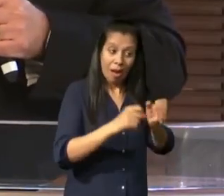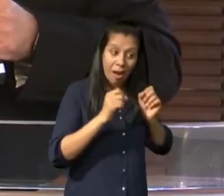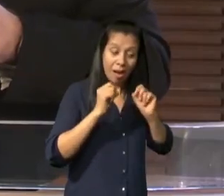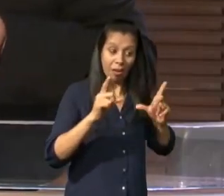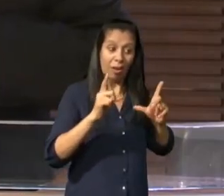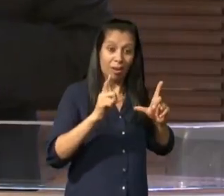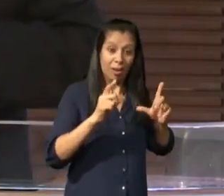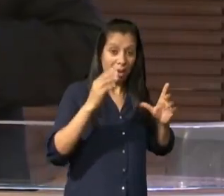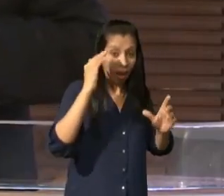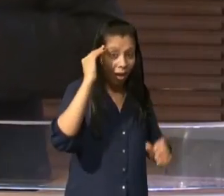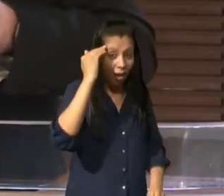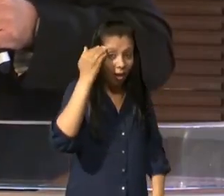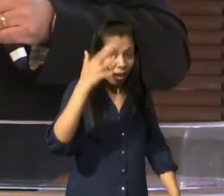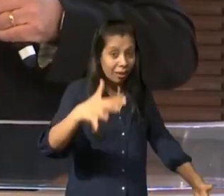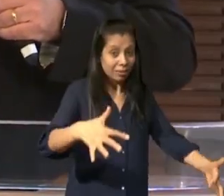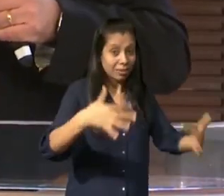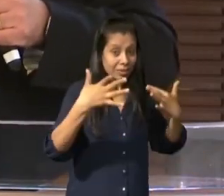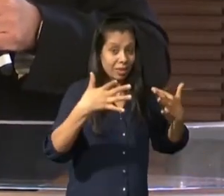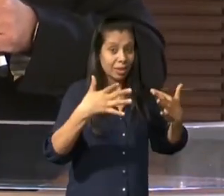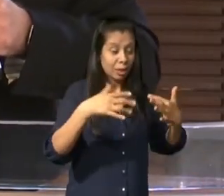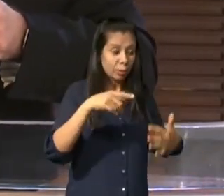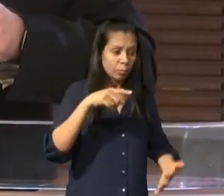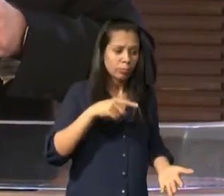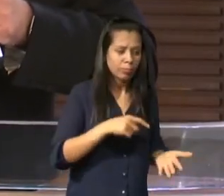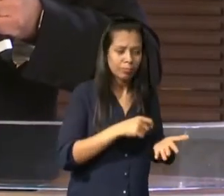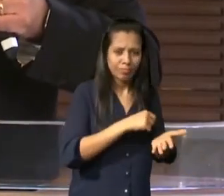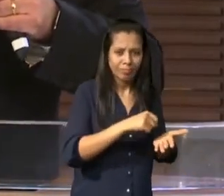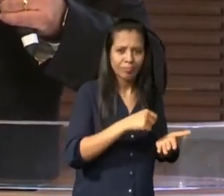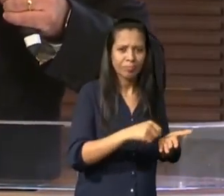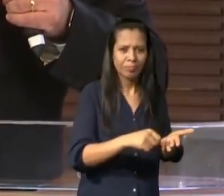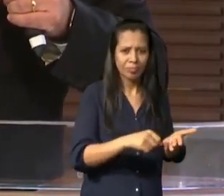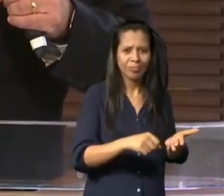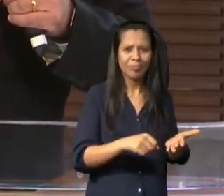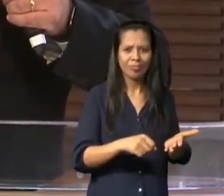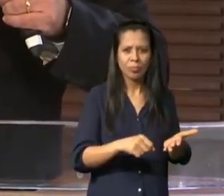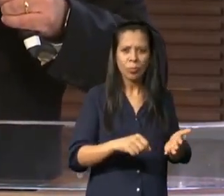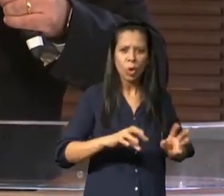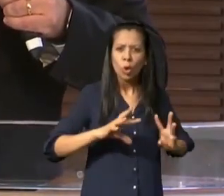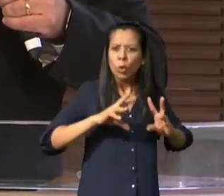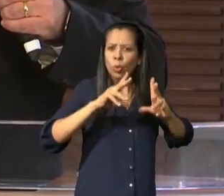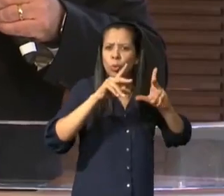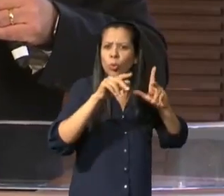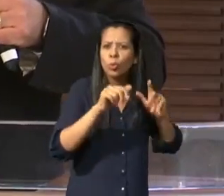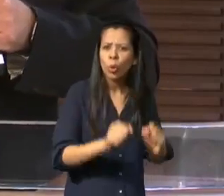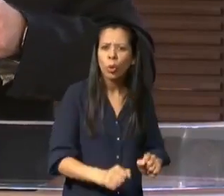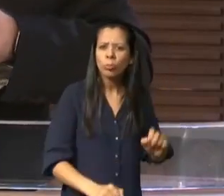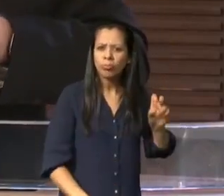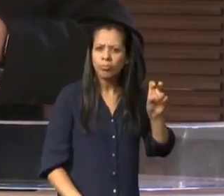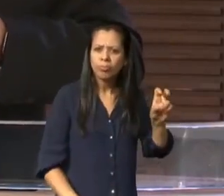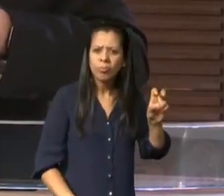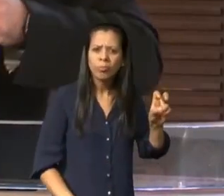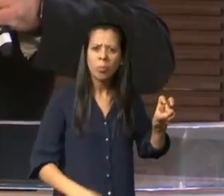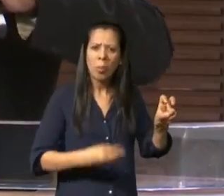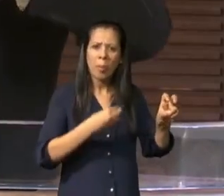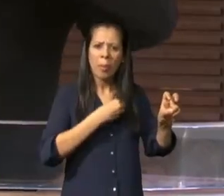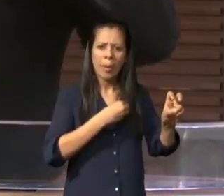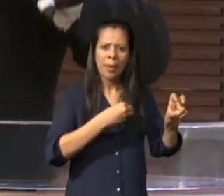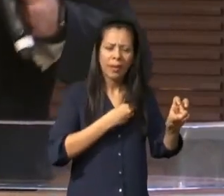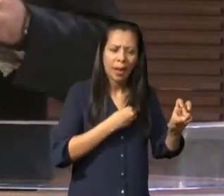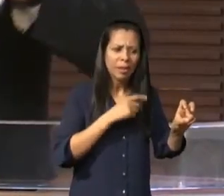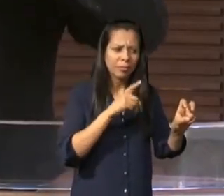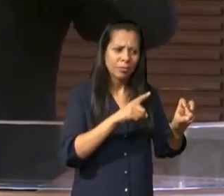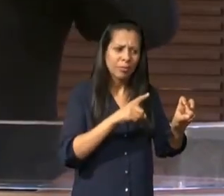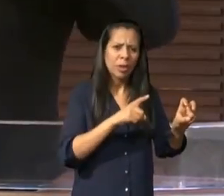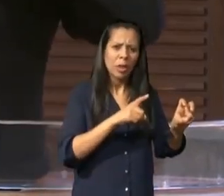olha o que diz ali estas coisas estas que ele citou esses cinco pecados que ele disse ou esses